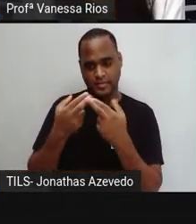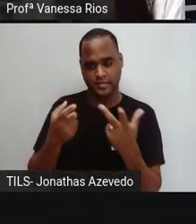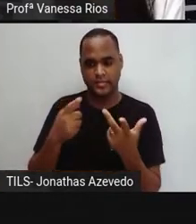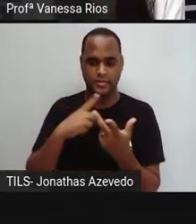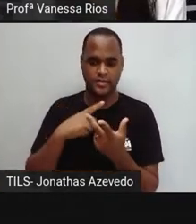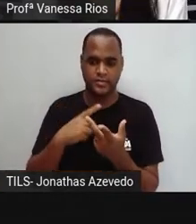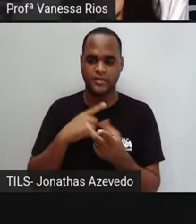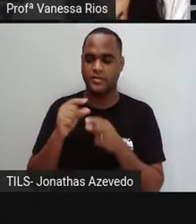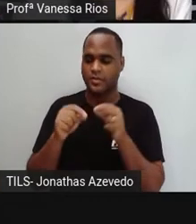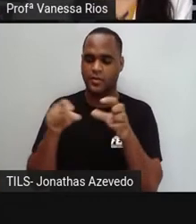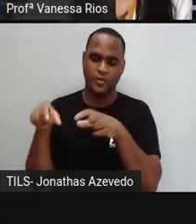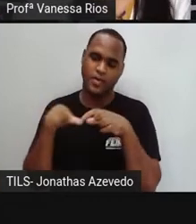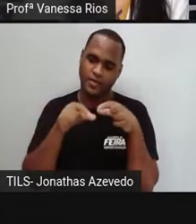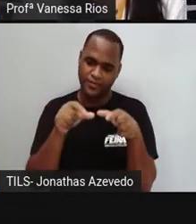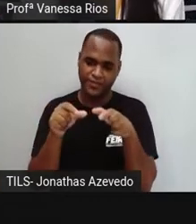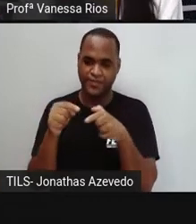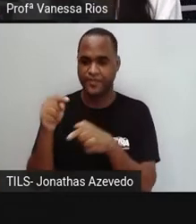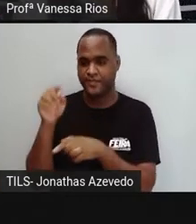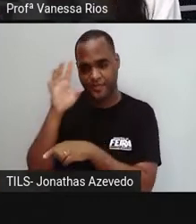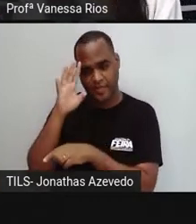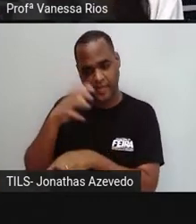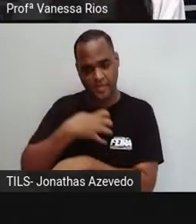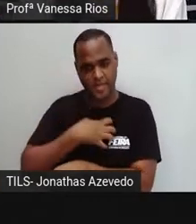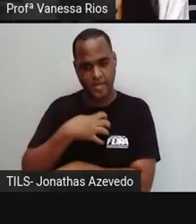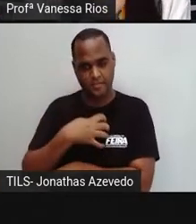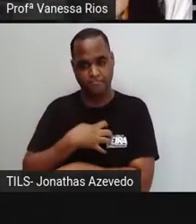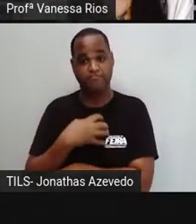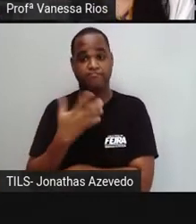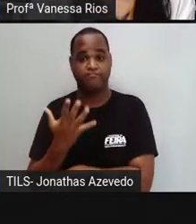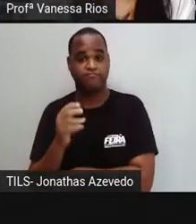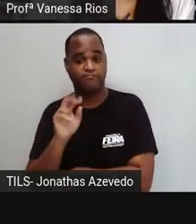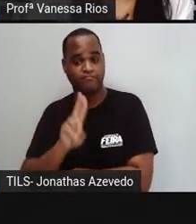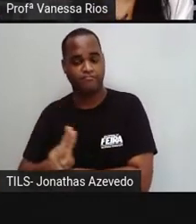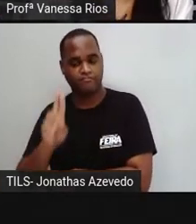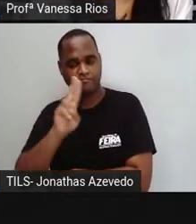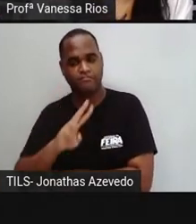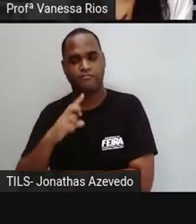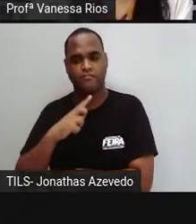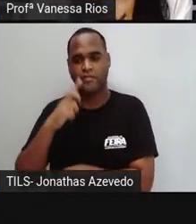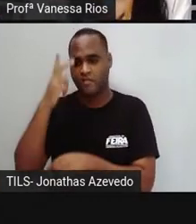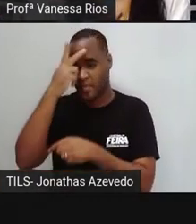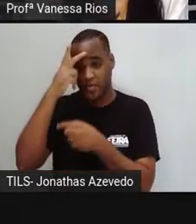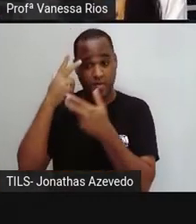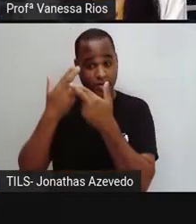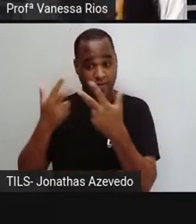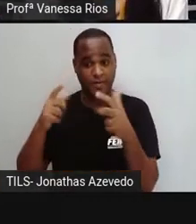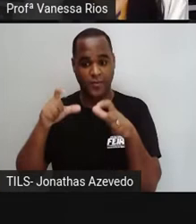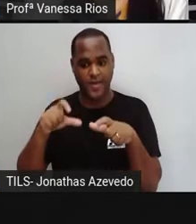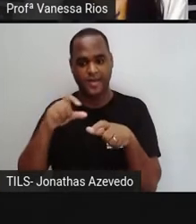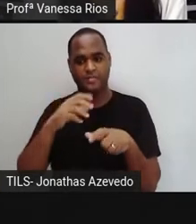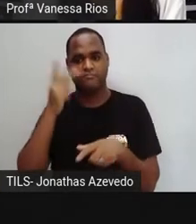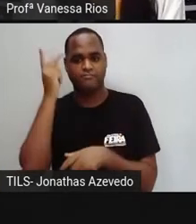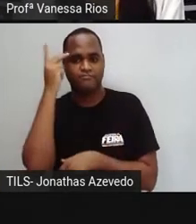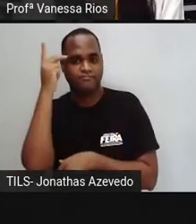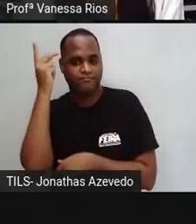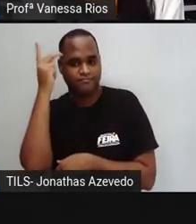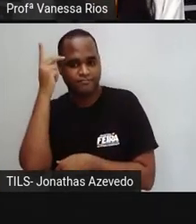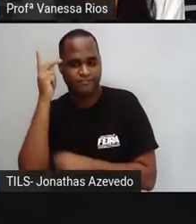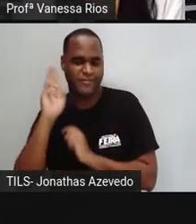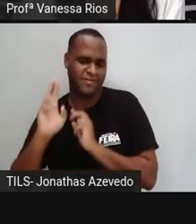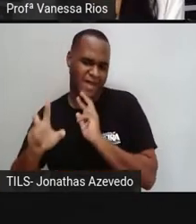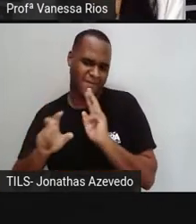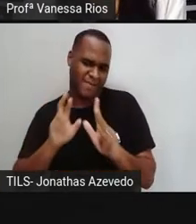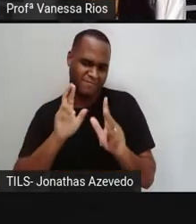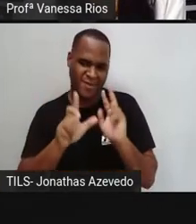locais, né? Então, tem gírias da Bahia, tem gírias que são utilizadas pelas pessoas em São Paulo, então, a gente já percebe